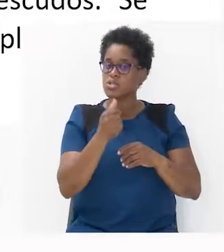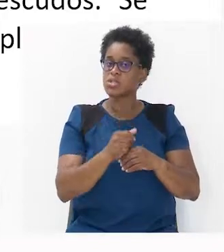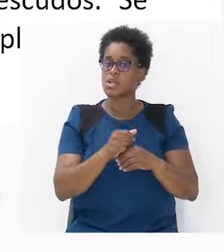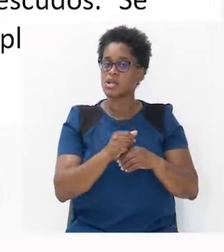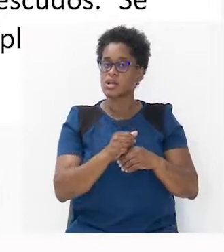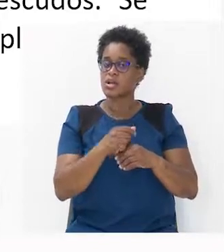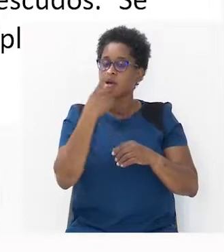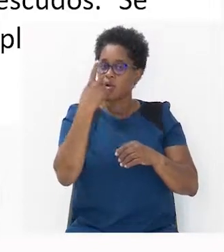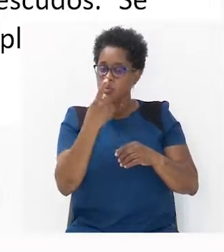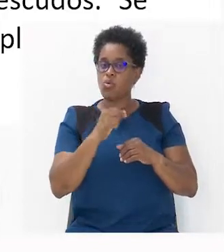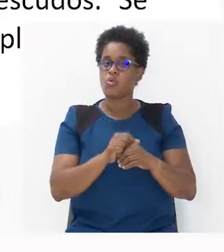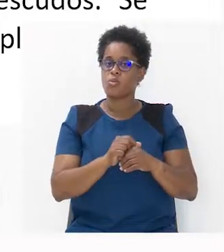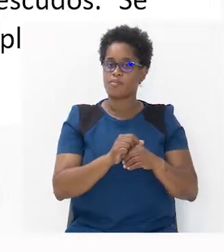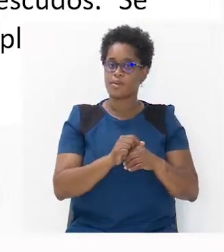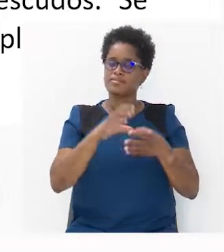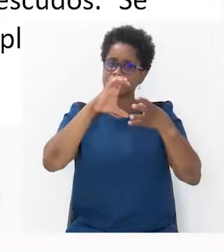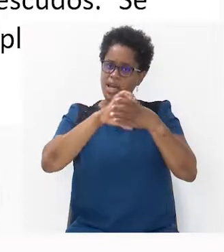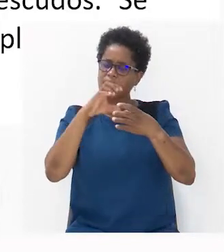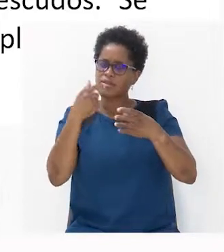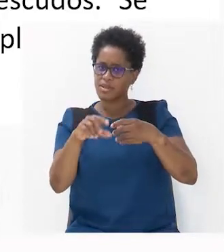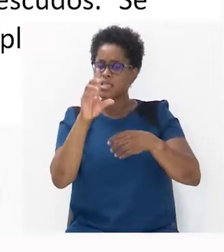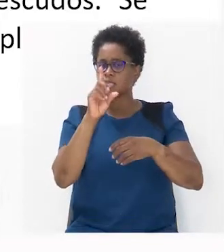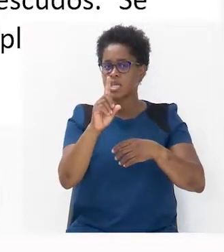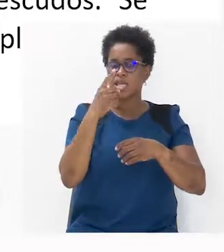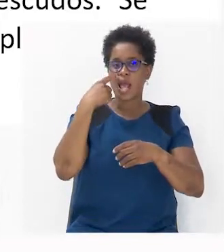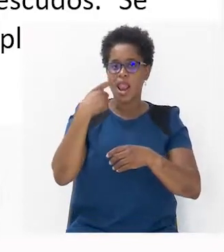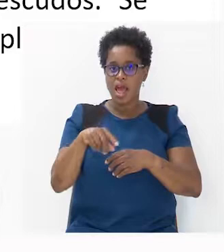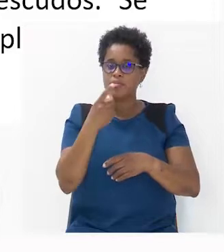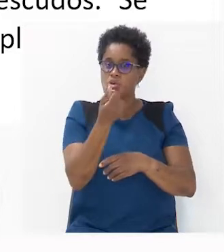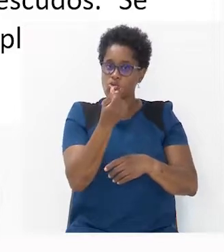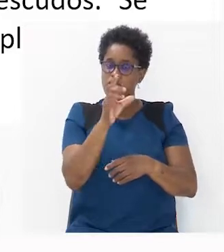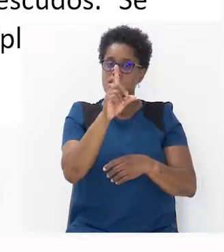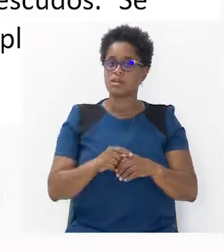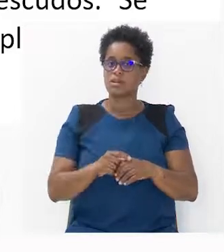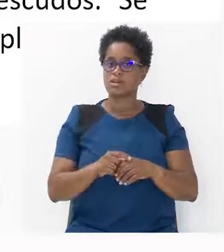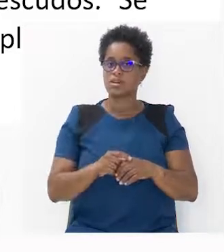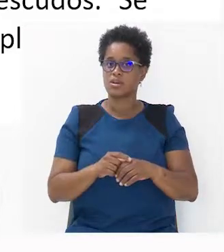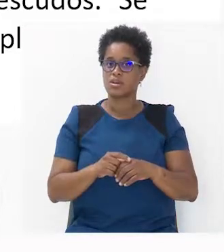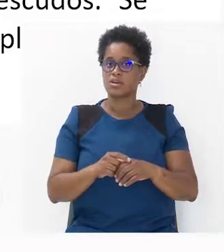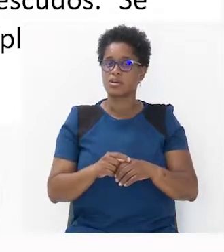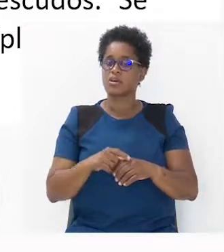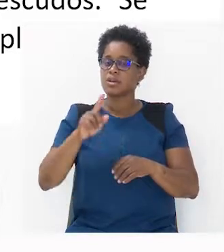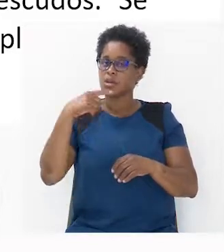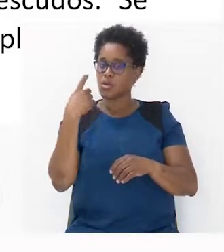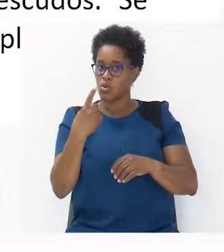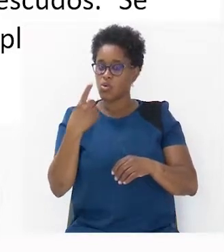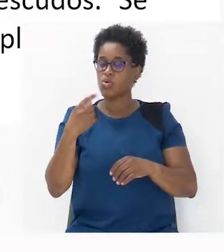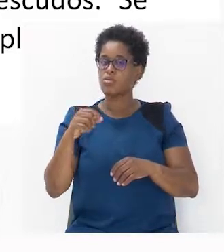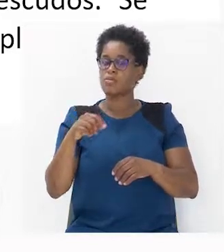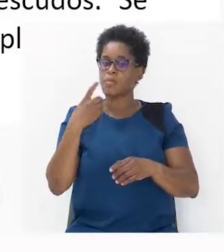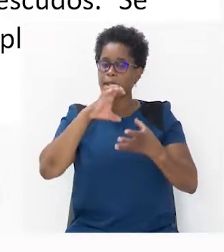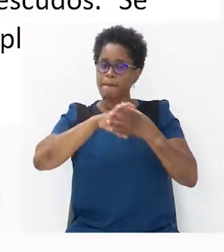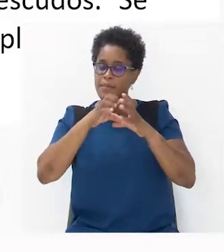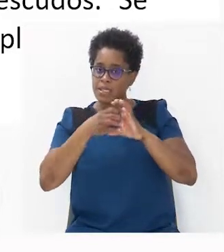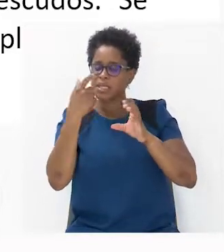Uma embalagem que contém 6 lápis, custa 60 escudos. E uma embalagem que tem